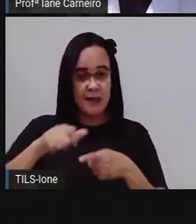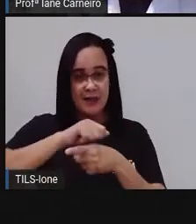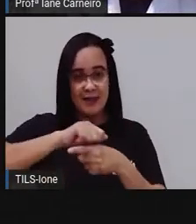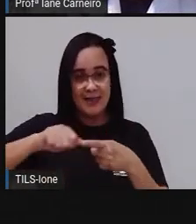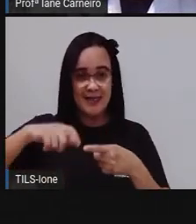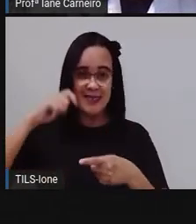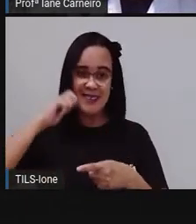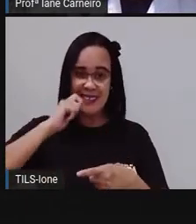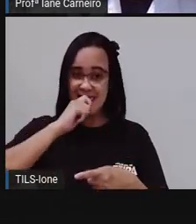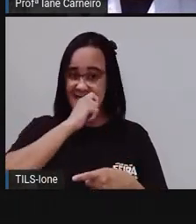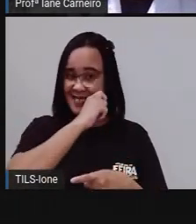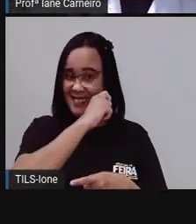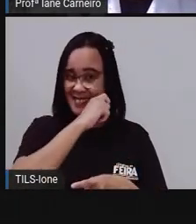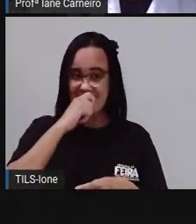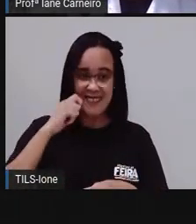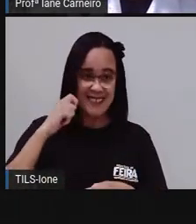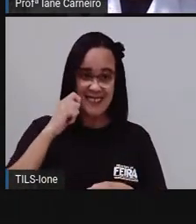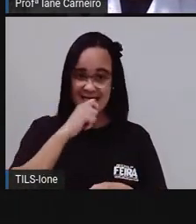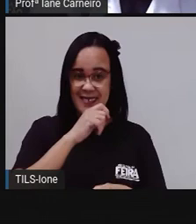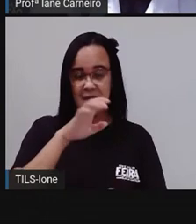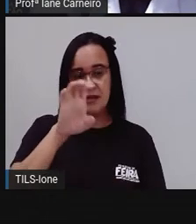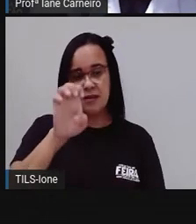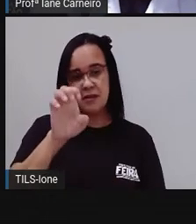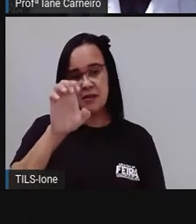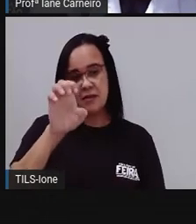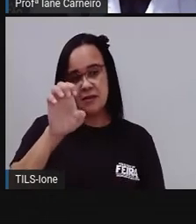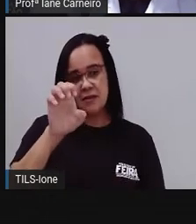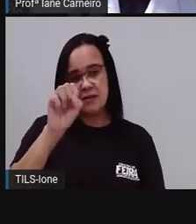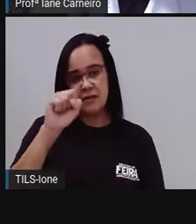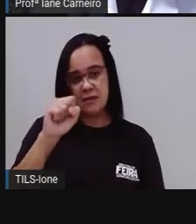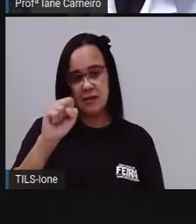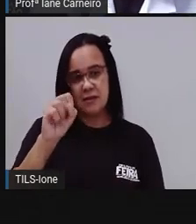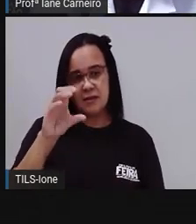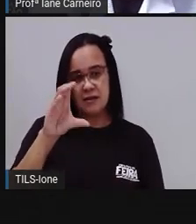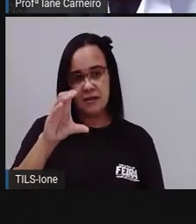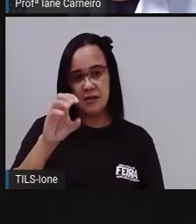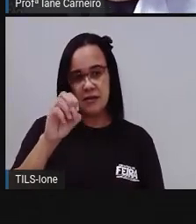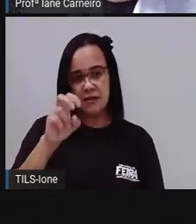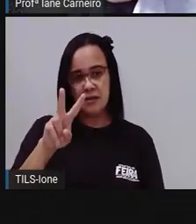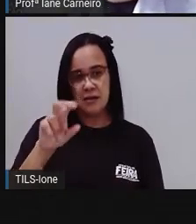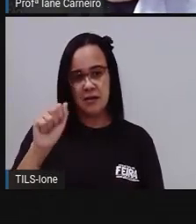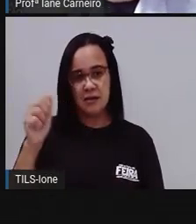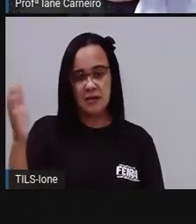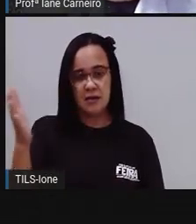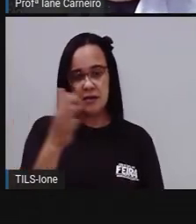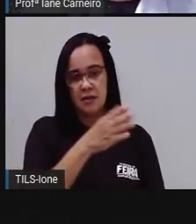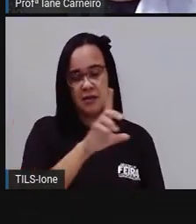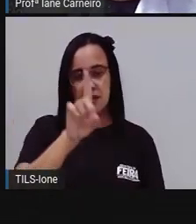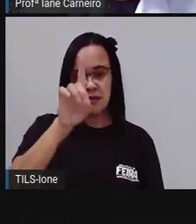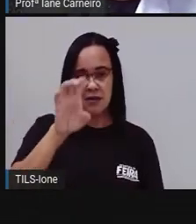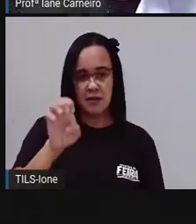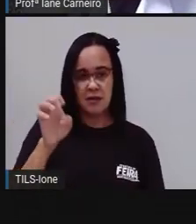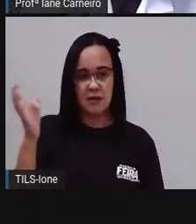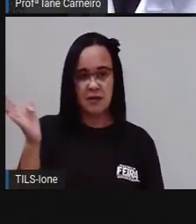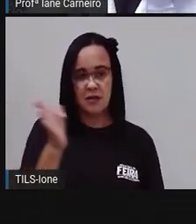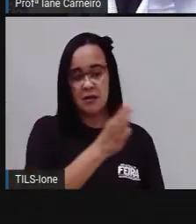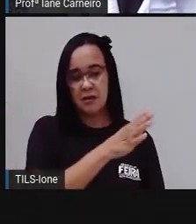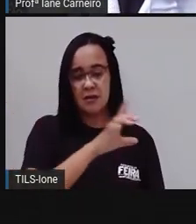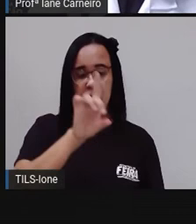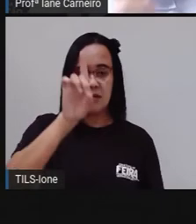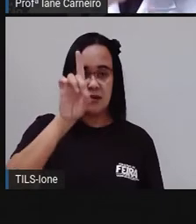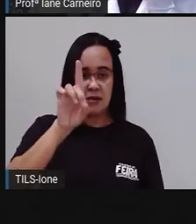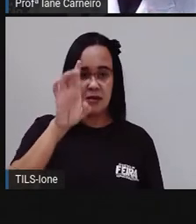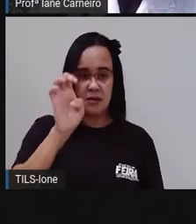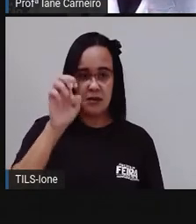botar maiúsculo, escova de dente. um objeto de uso pessoal,